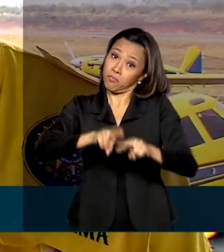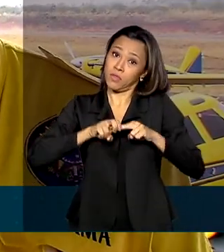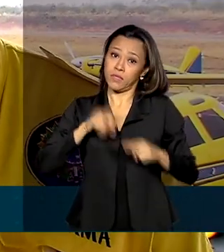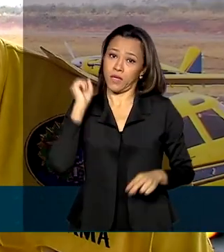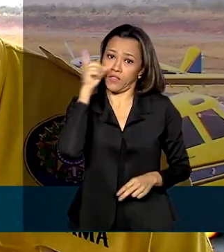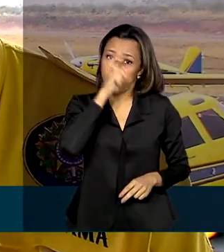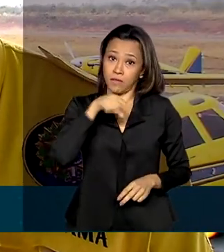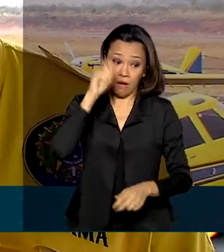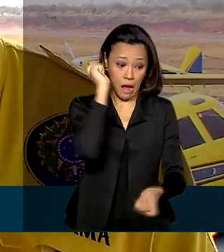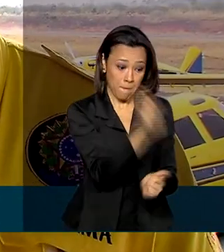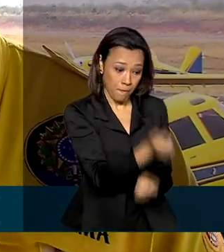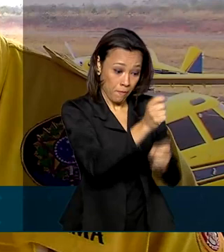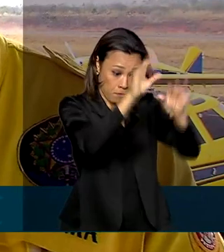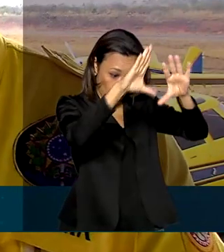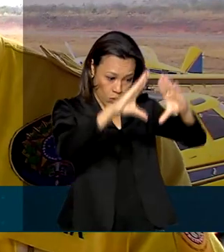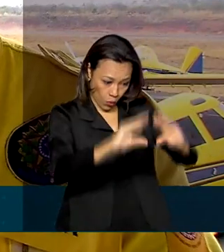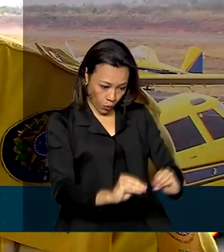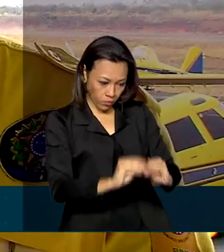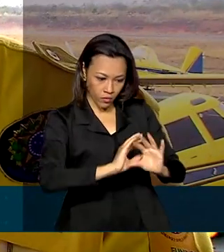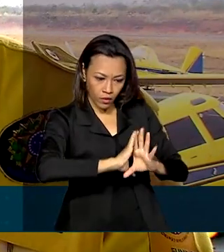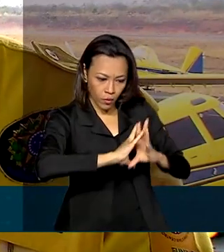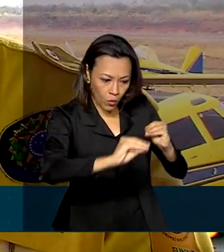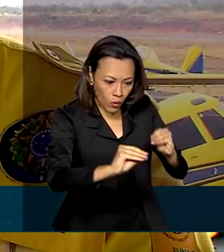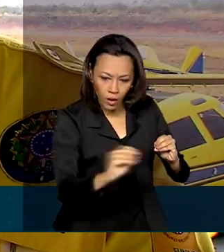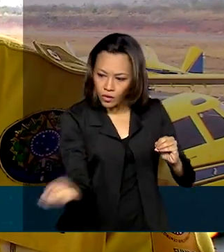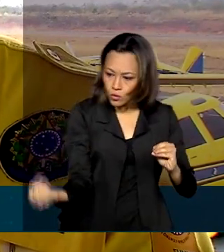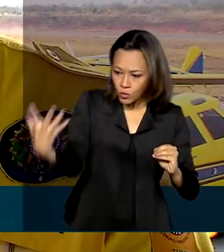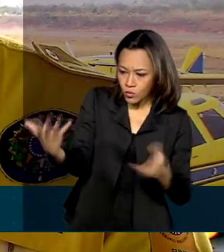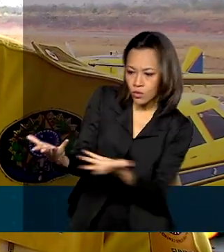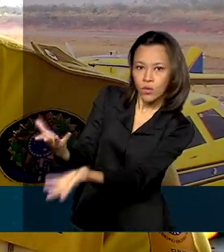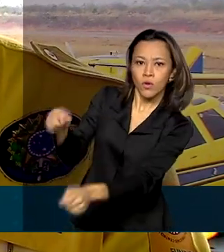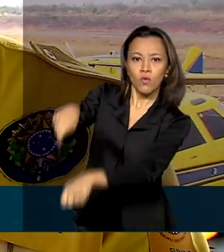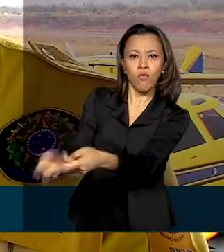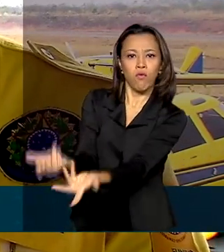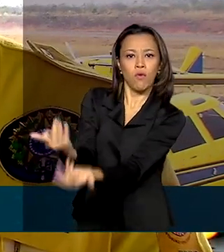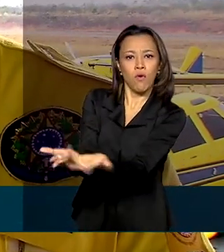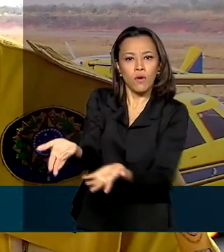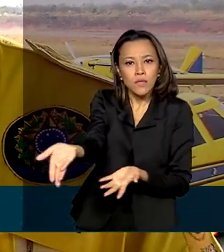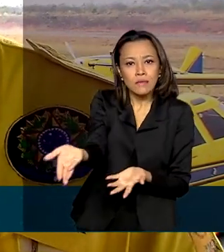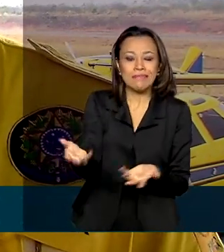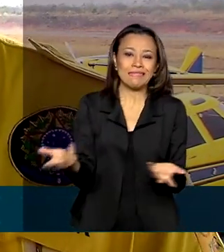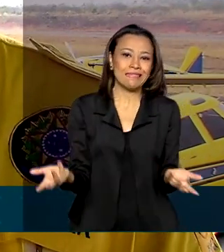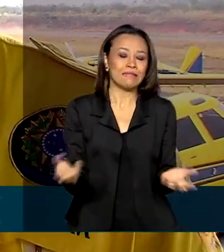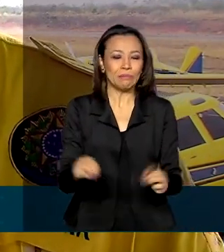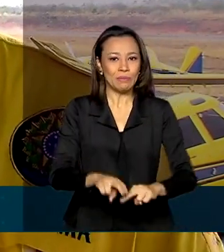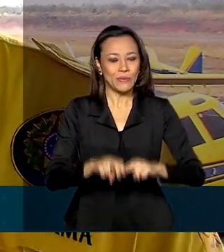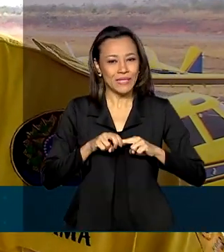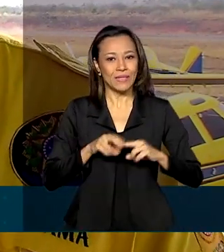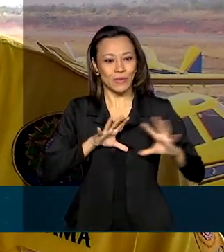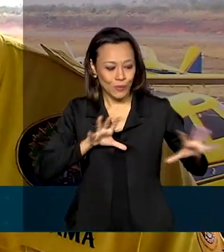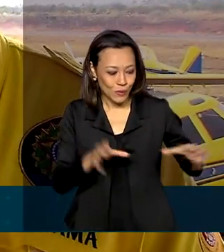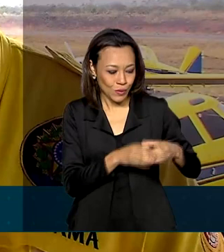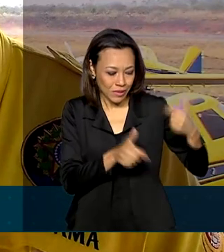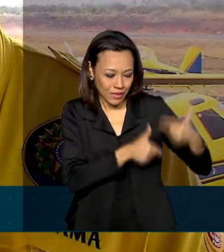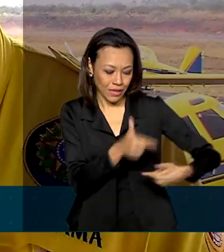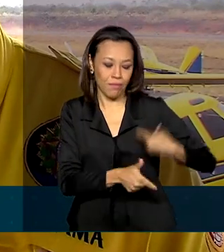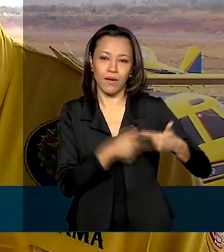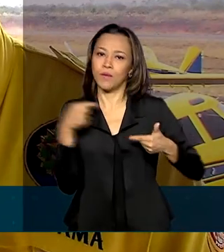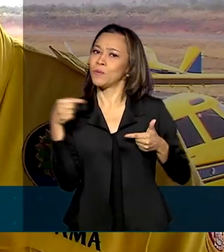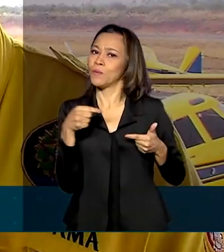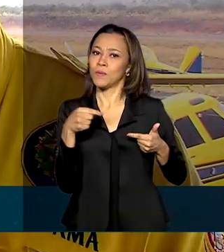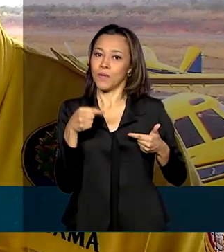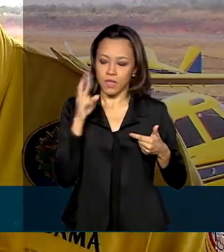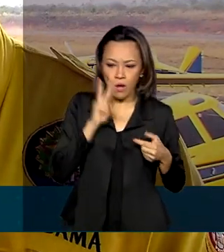apaga o incêndio de um lado e está nascendo um novo foco em outro lugar. Então, é por isso que a equipe, inclusive, tem um trabalho de